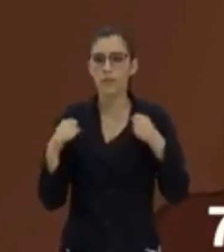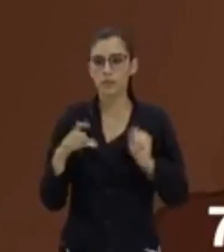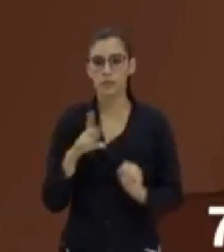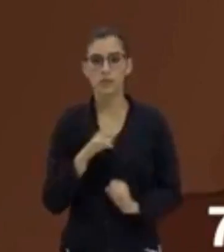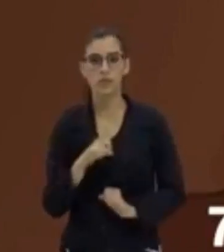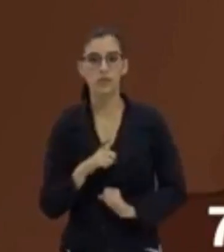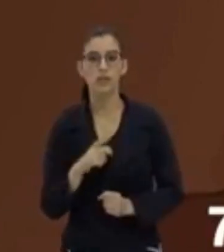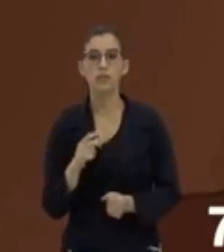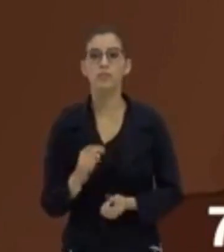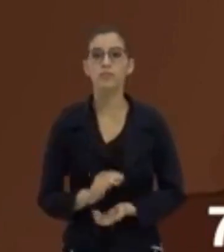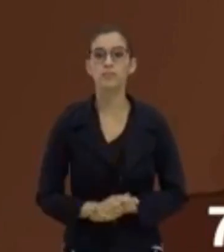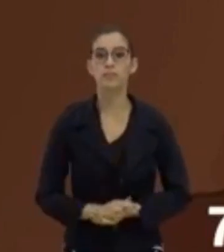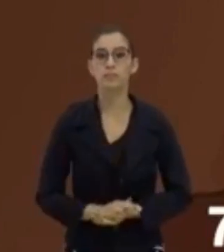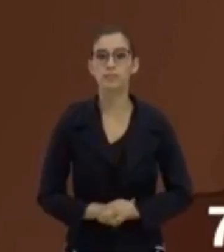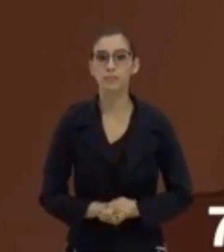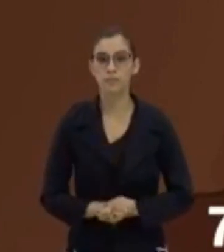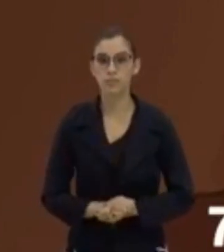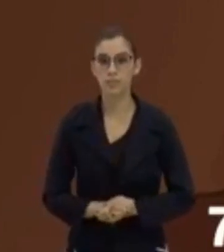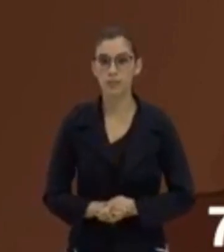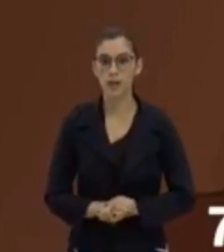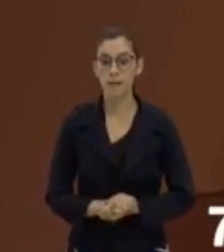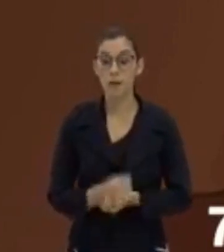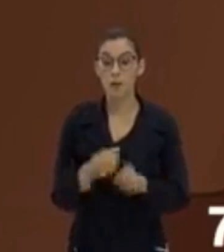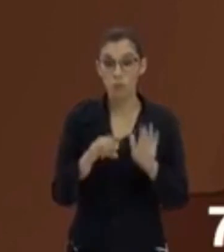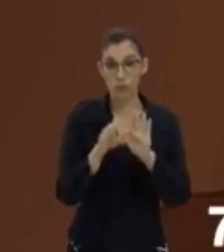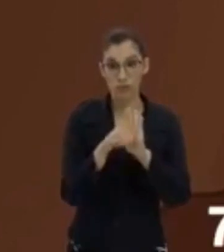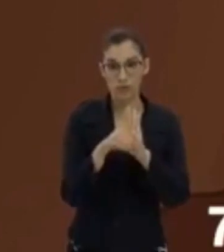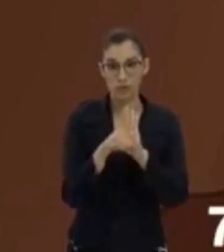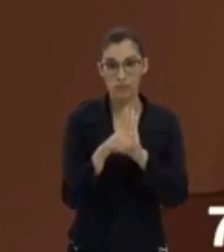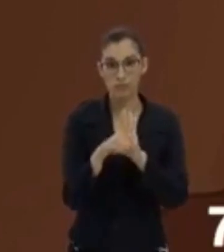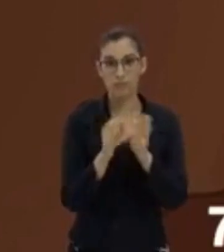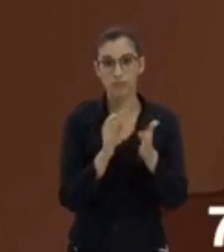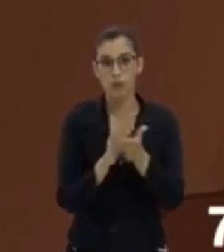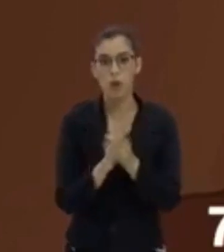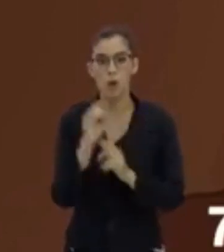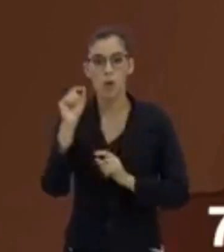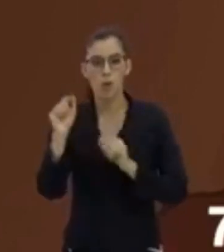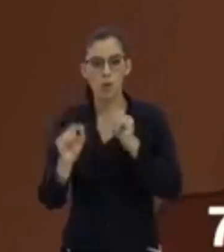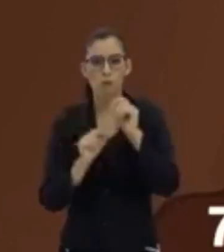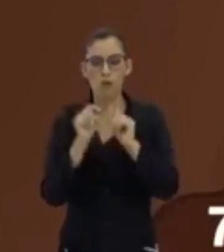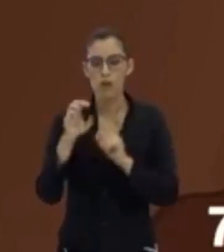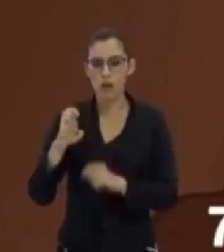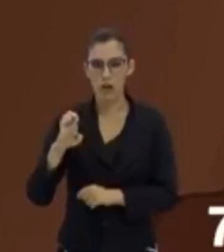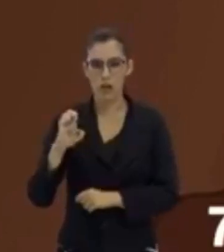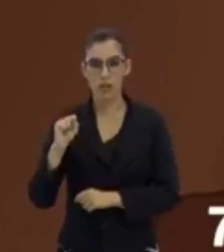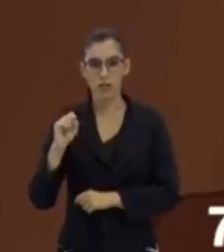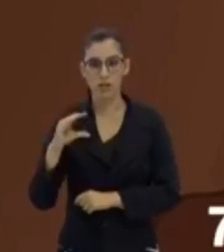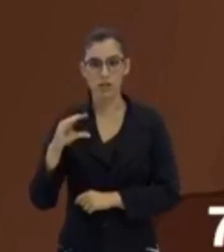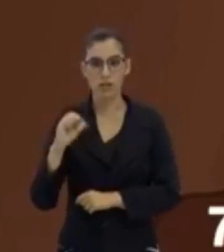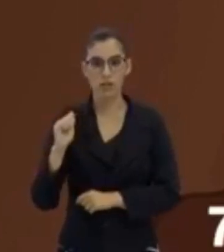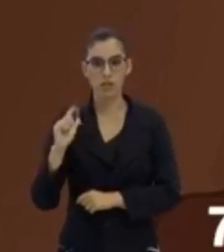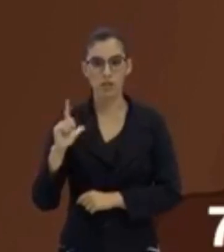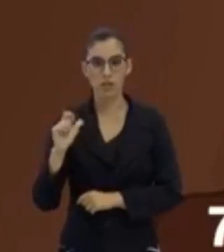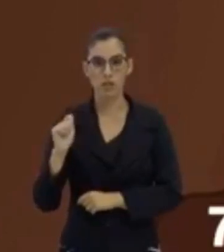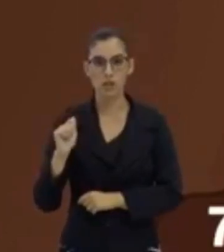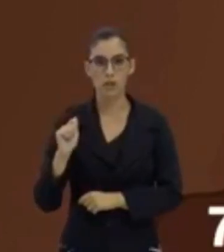escala? Acompanha comigo aqui a definição. Olha só. O que é a escala? É a relação entre uma distância